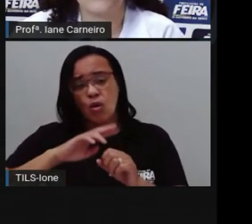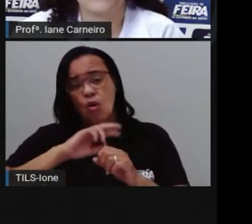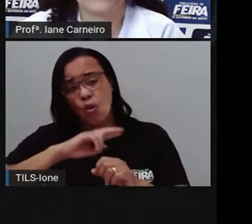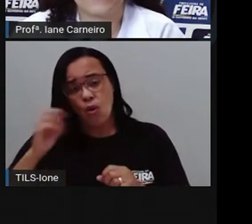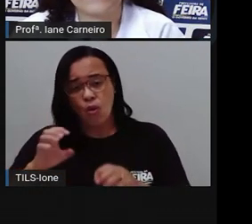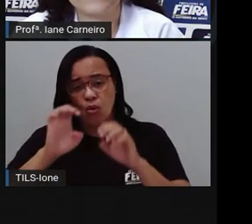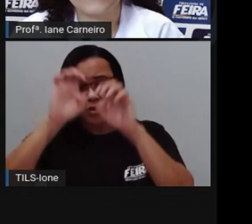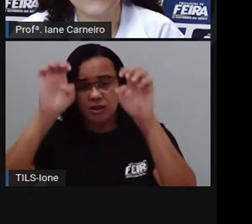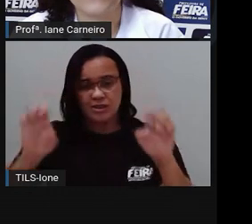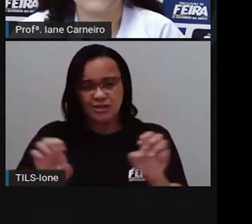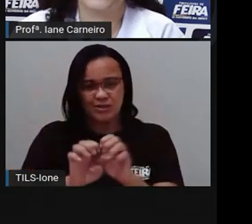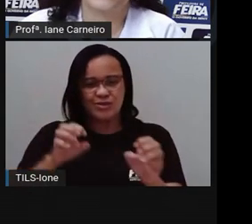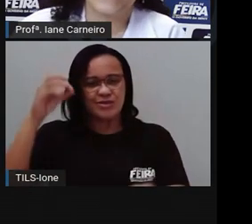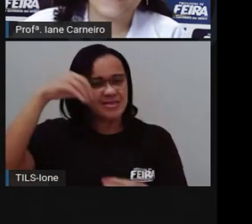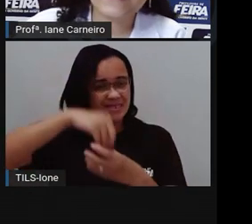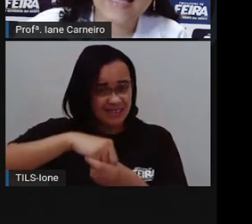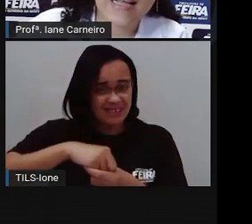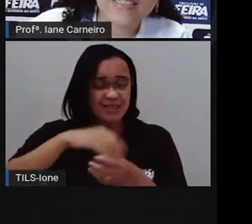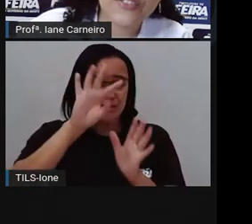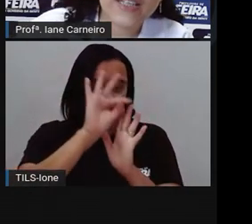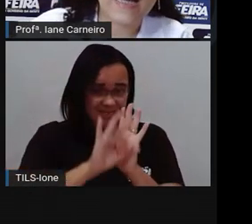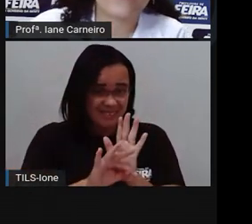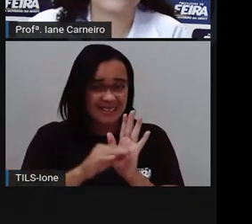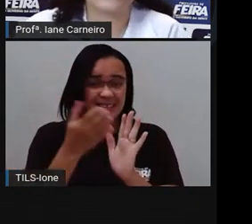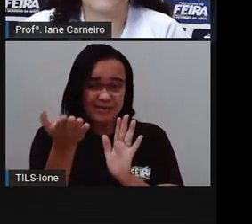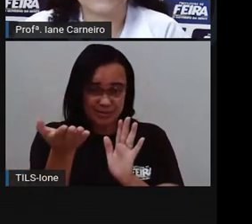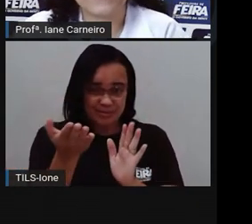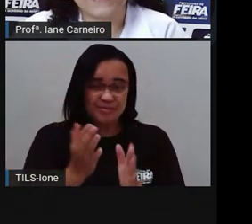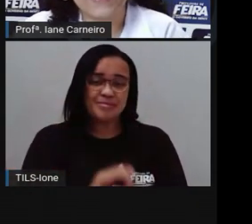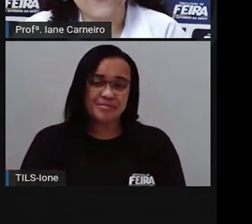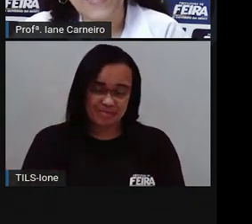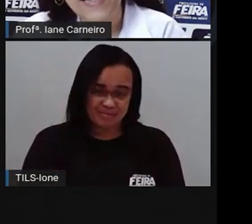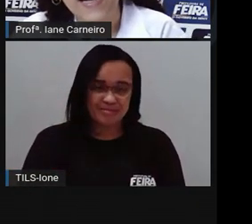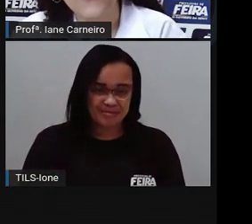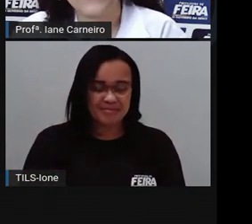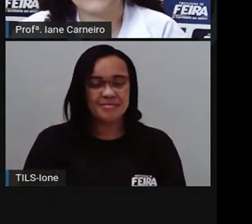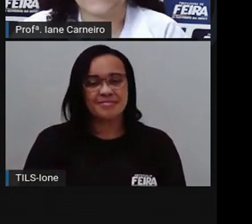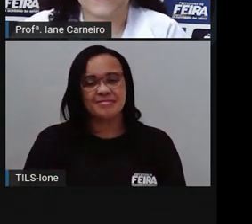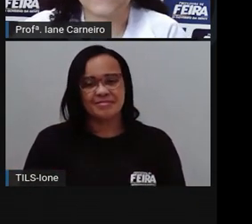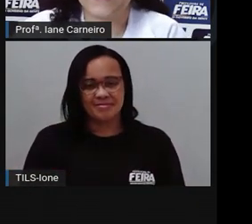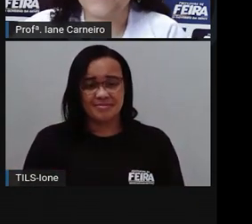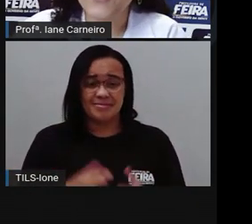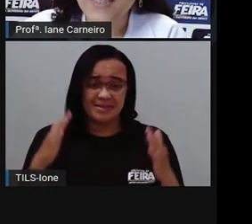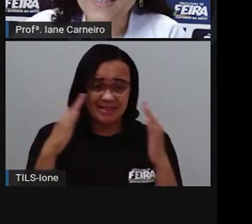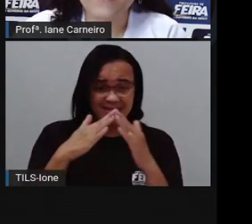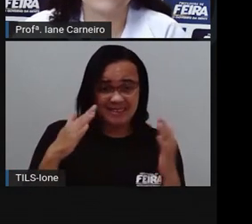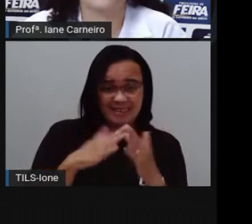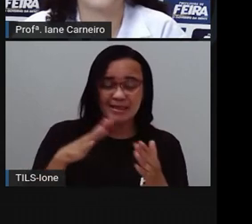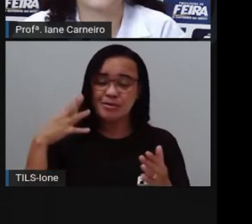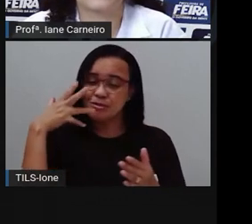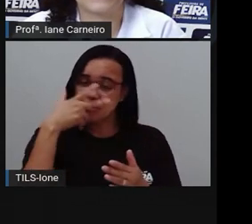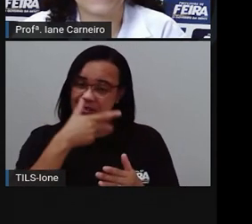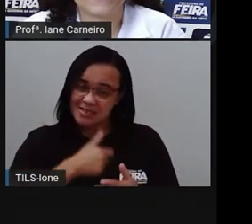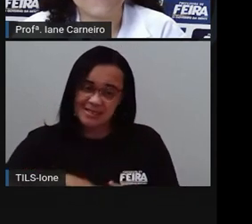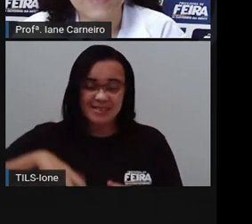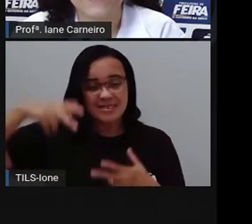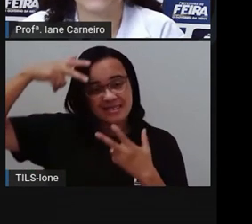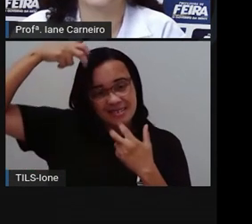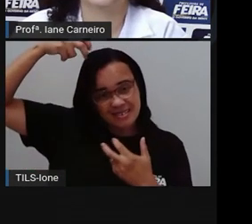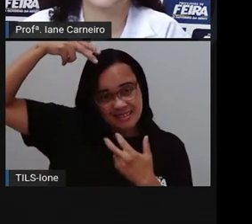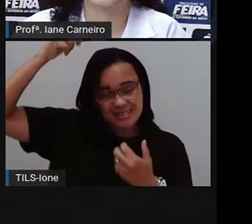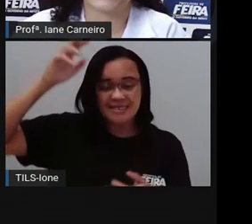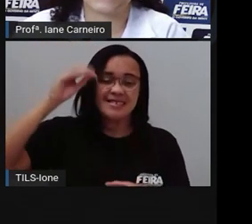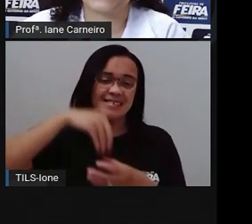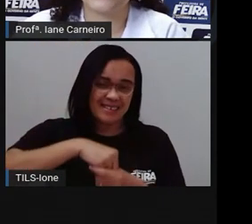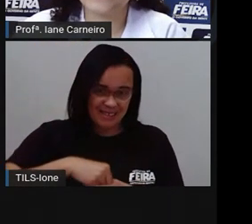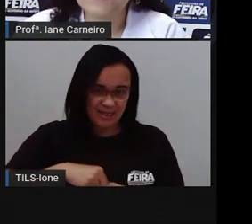Então, ó, a casa é seu dono. Essa casa é de caco, quem mora nela é o macaco. Essa casa é bonita, quem mora nela é a cabrita.